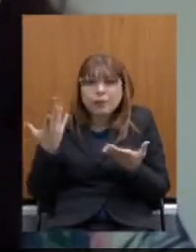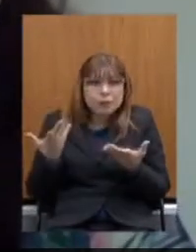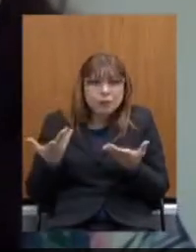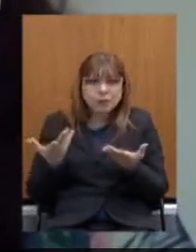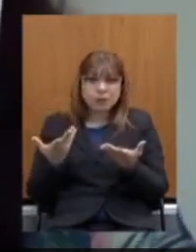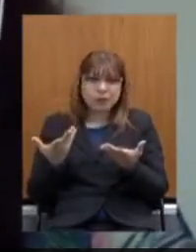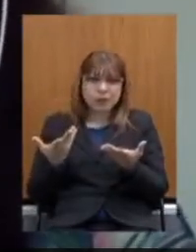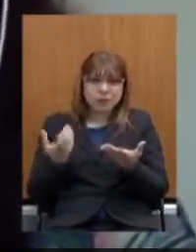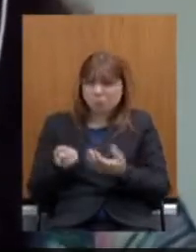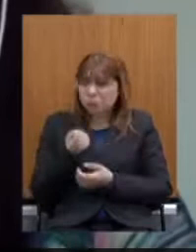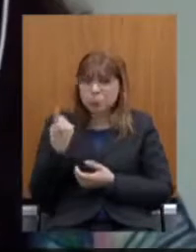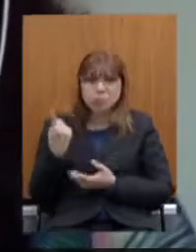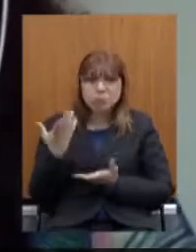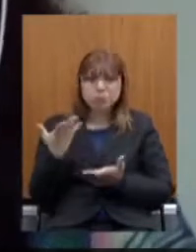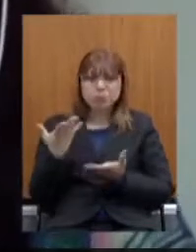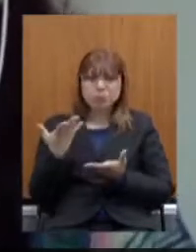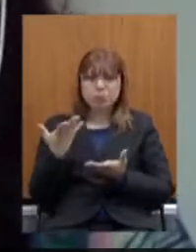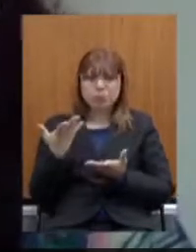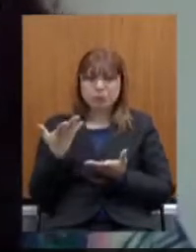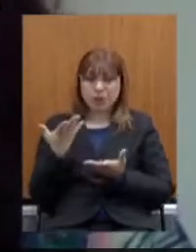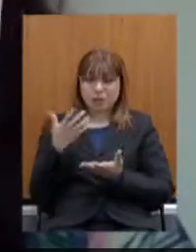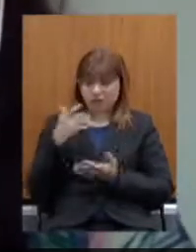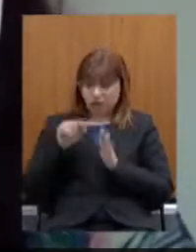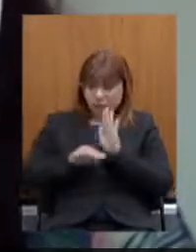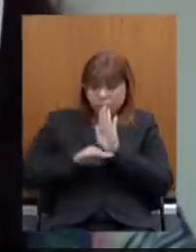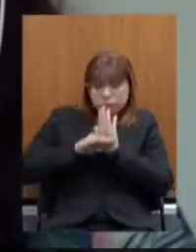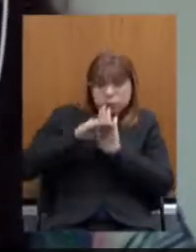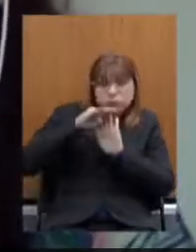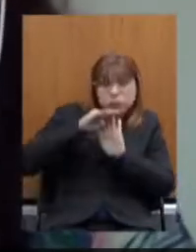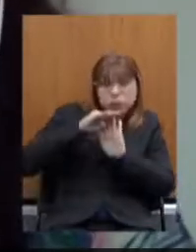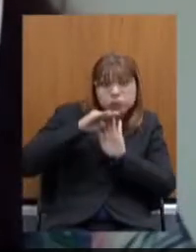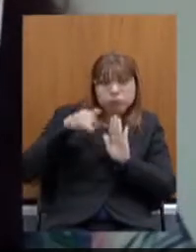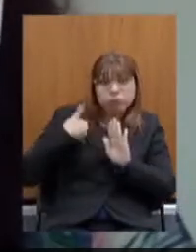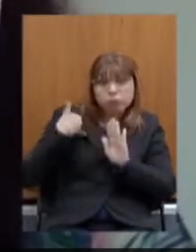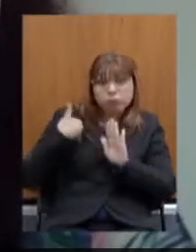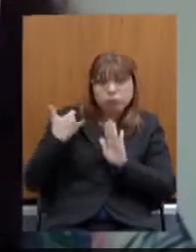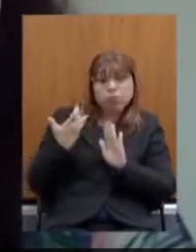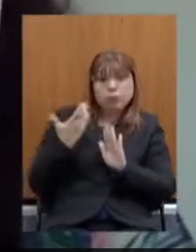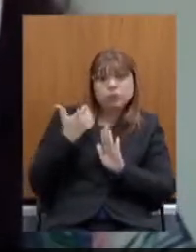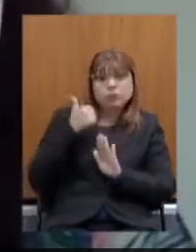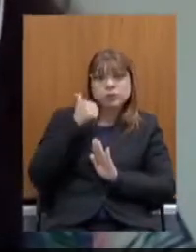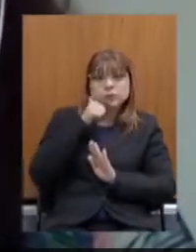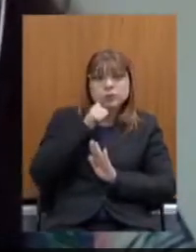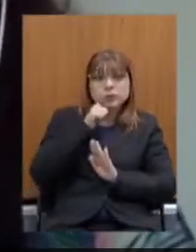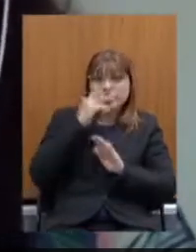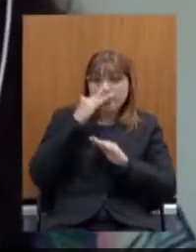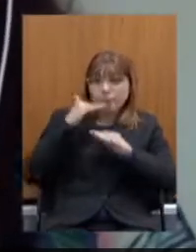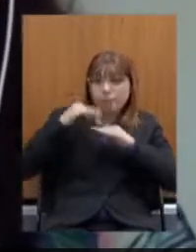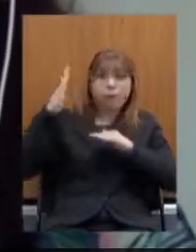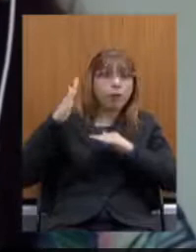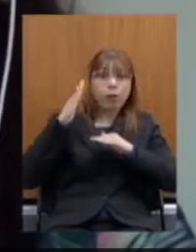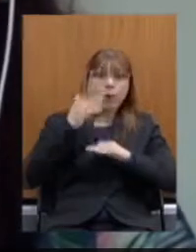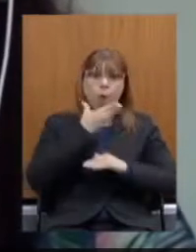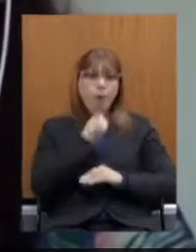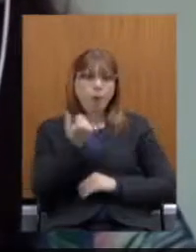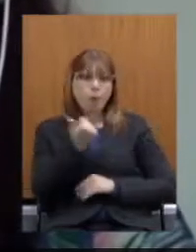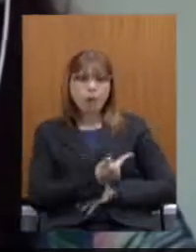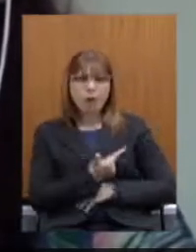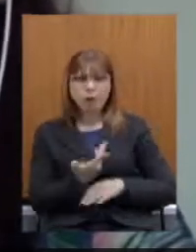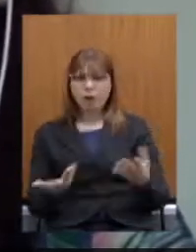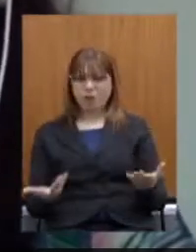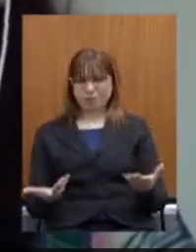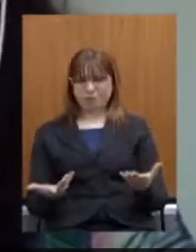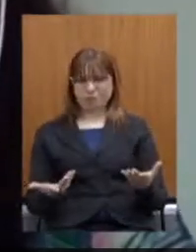de aumentar o tempo das mulheres mais que dos homens? Essa é a pergunta que ninguém